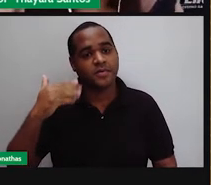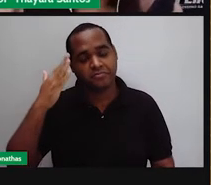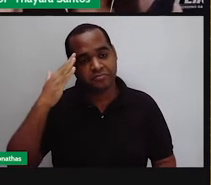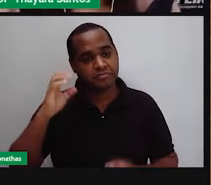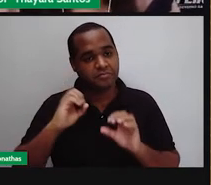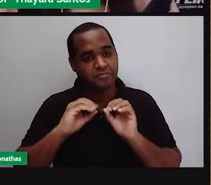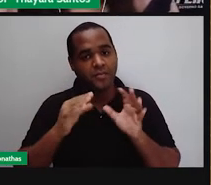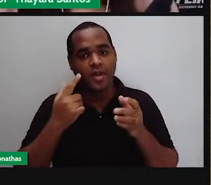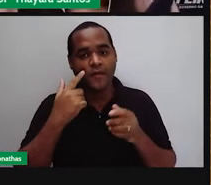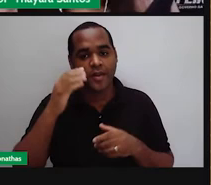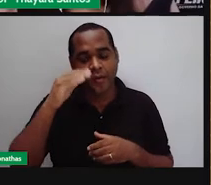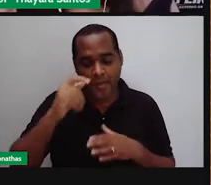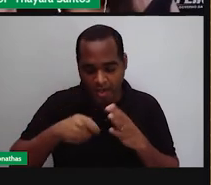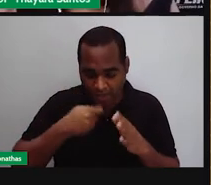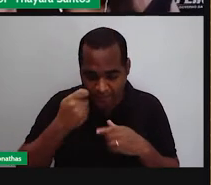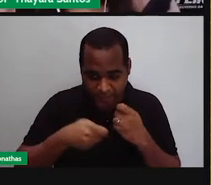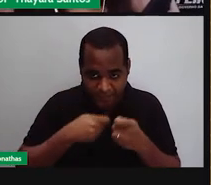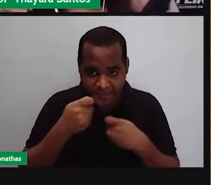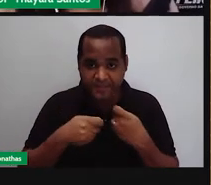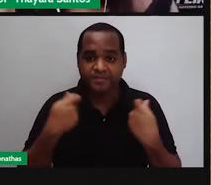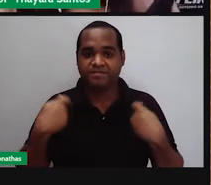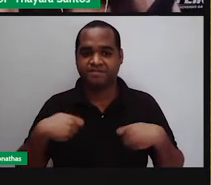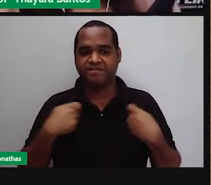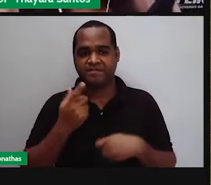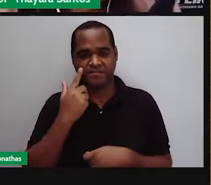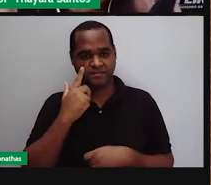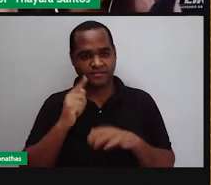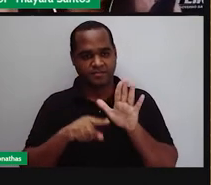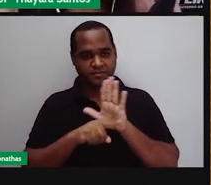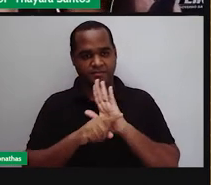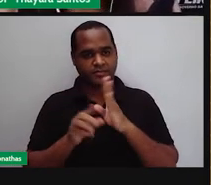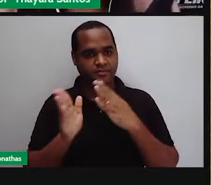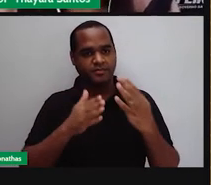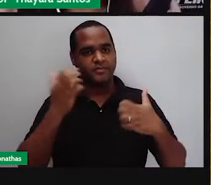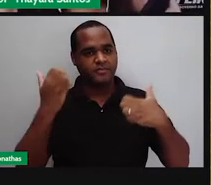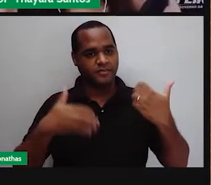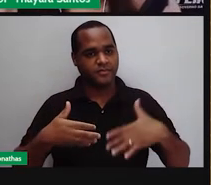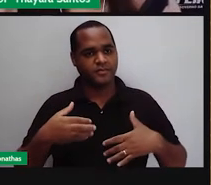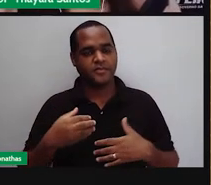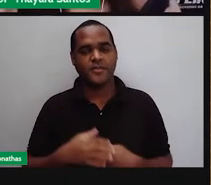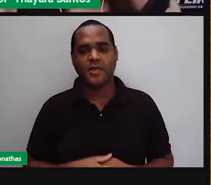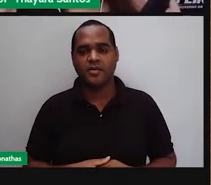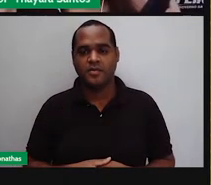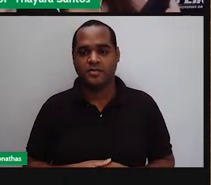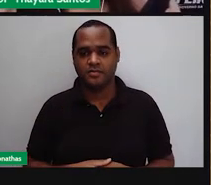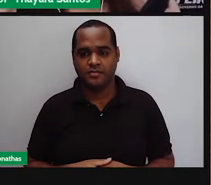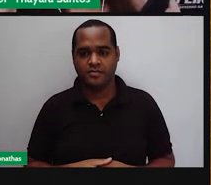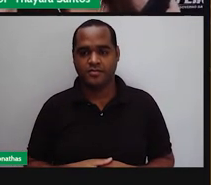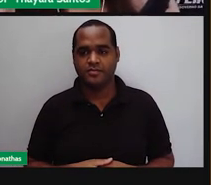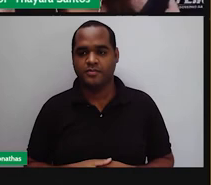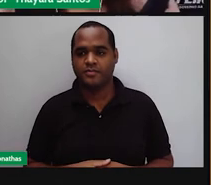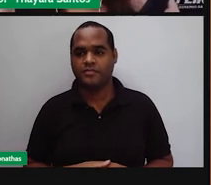Porque a gente não saporiou aquele alimento. Então, vamos ver isso melhor agora nesse vídeo que eu trouxe para vocês.